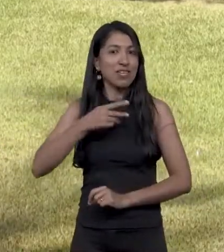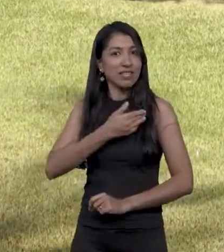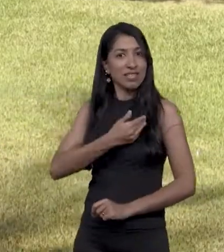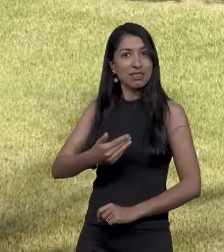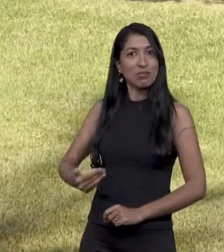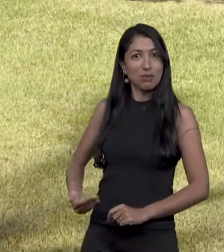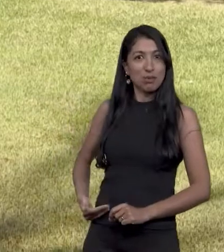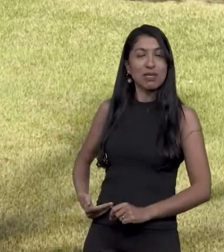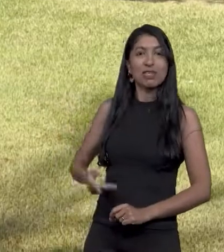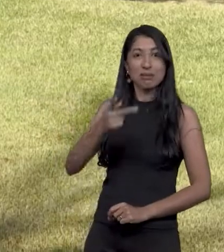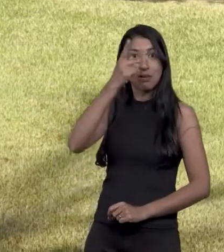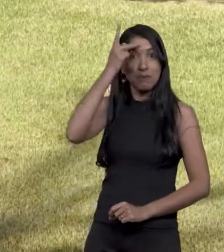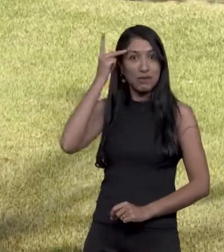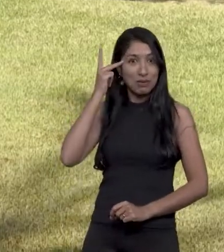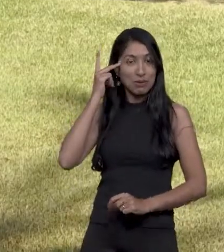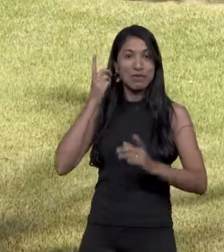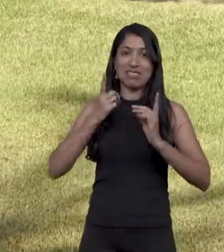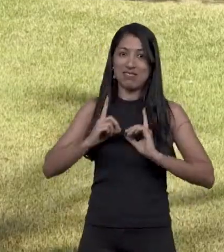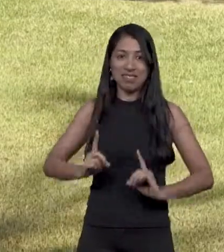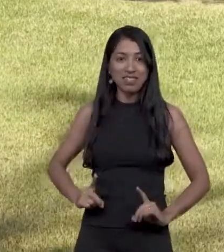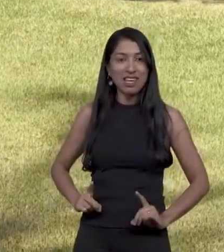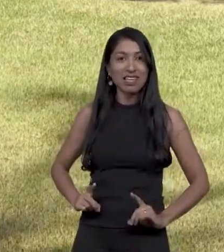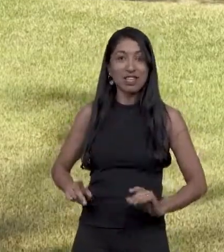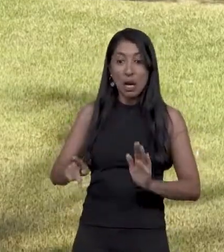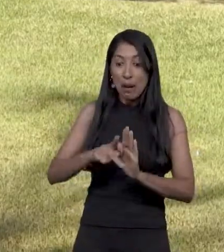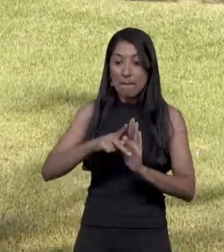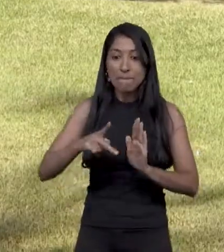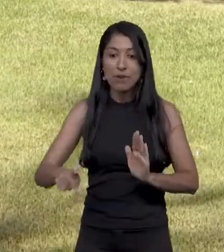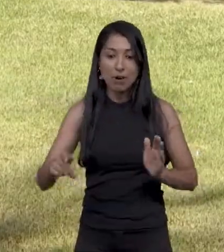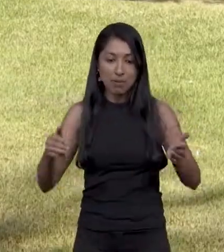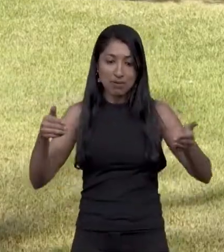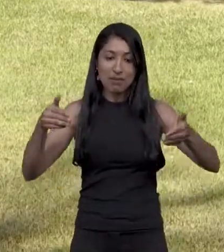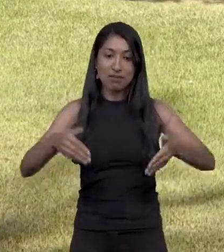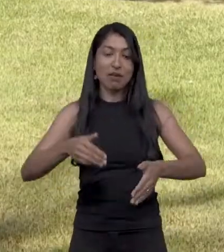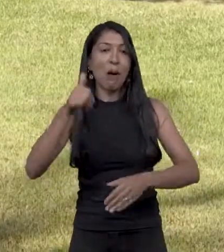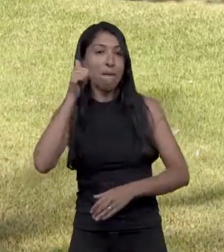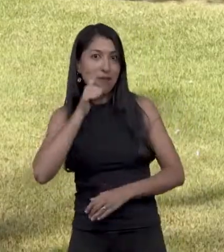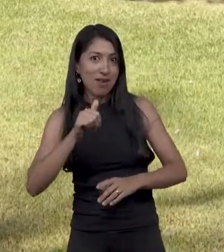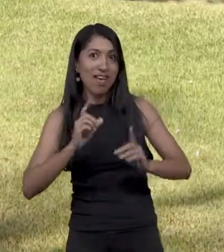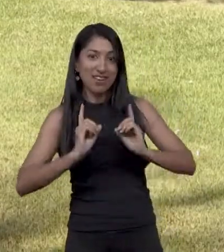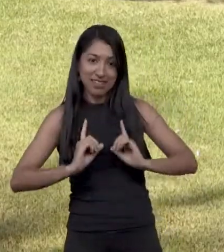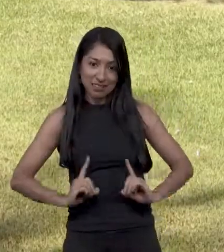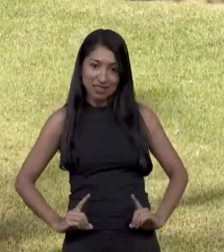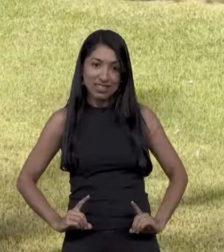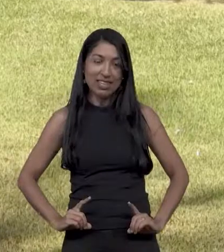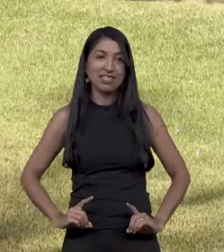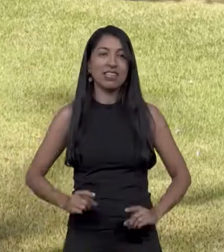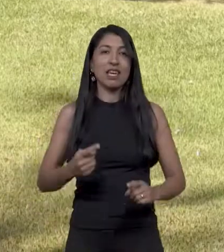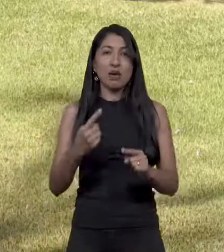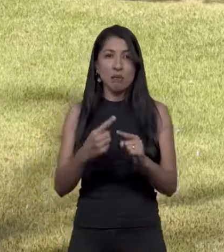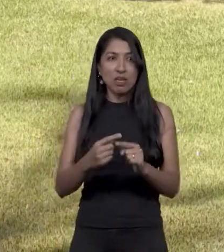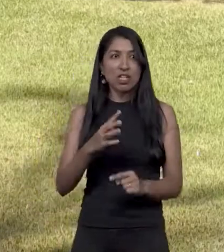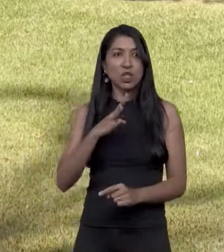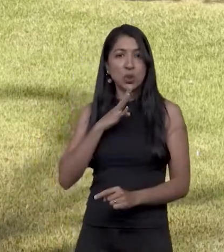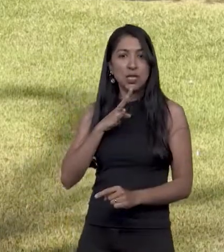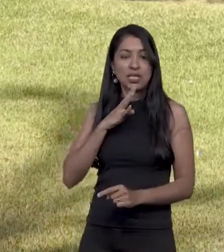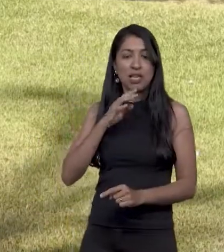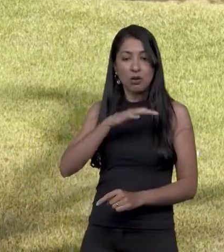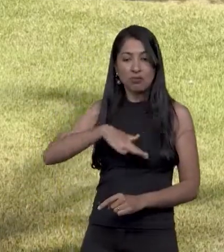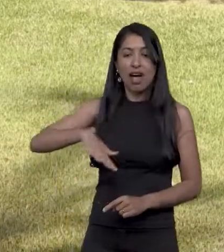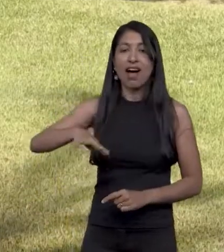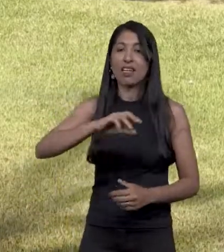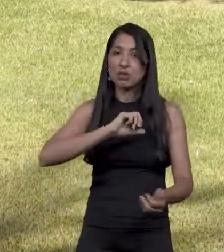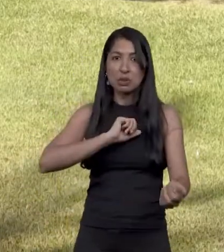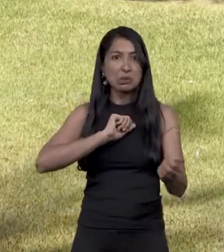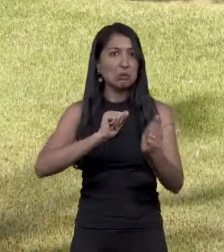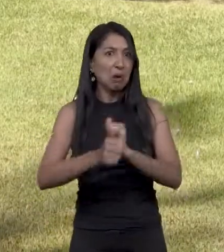E a necessidade de ter políticas públicas específicas para a mulher com deficiência. Porque depois disso conheciam outras meninas na área do esporte,